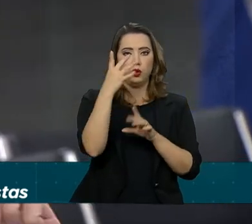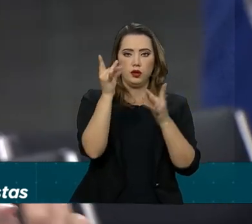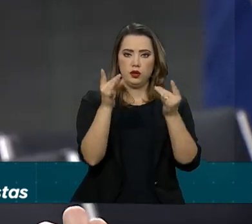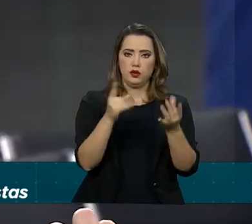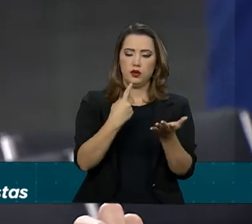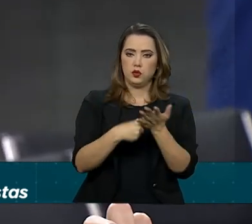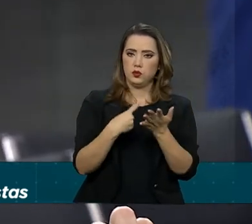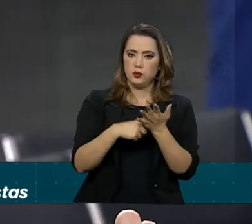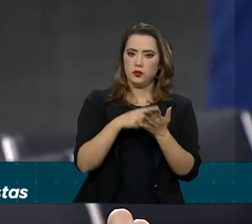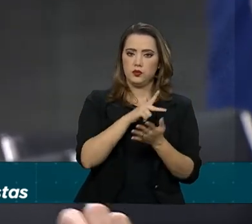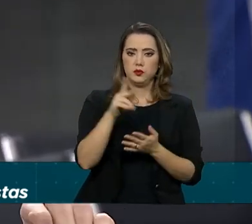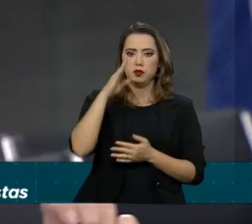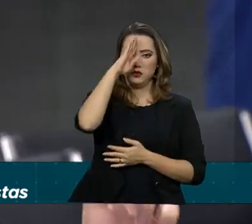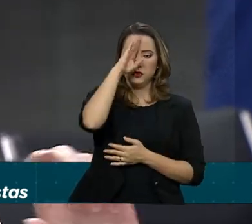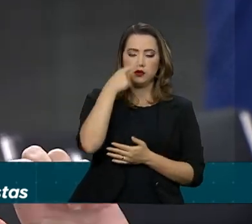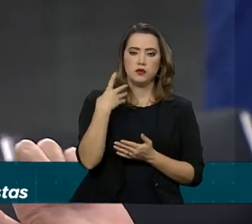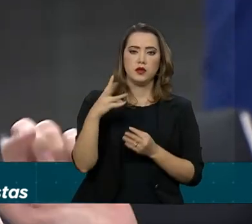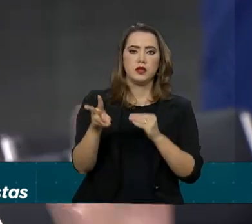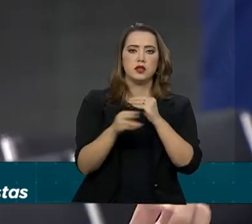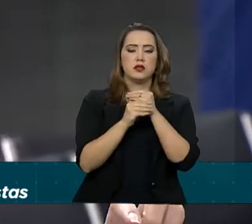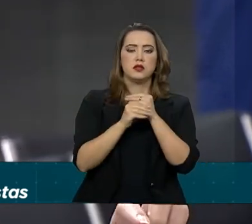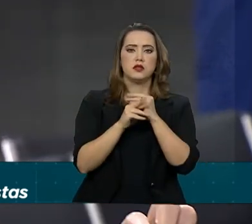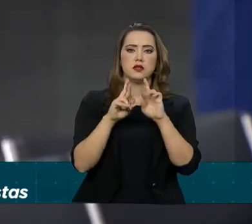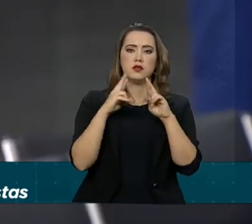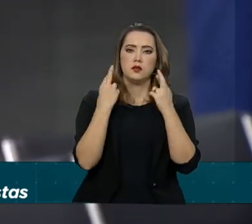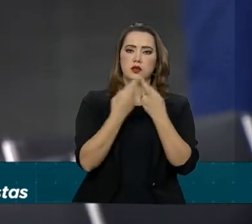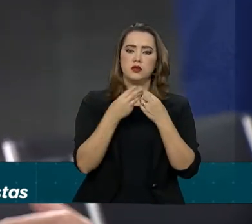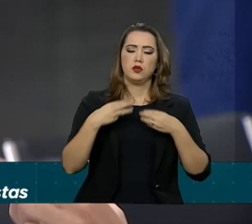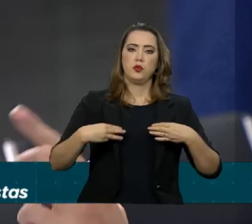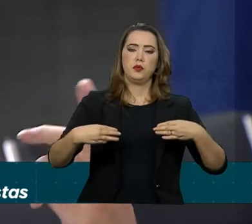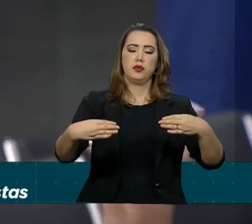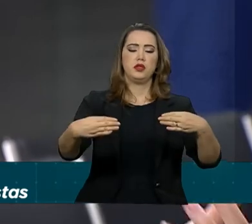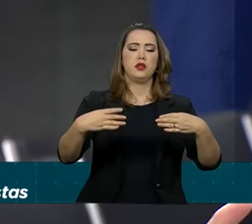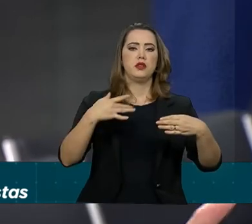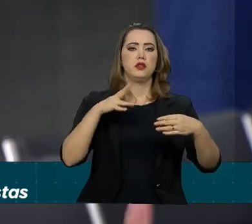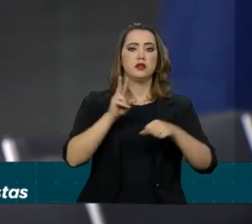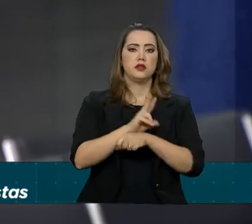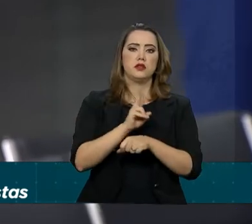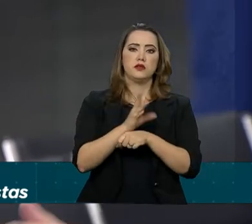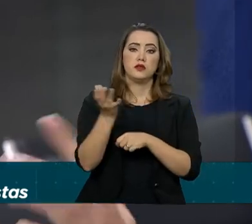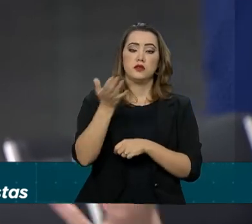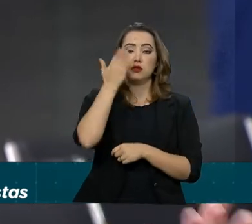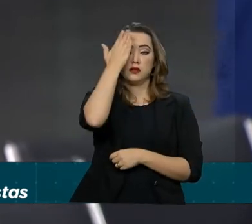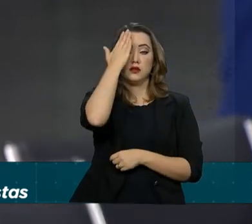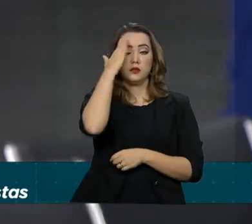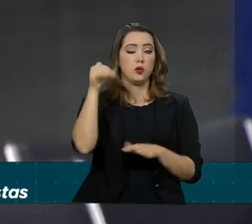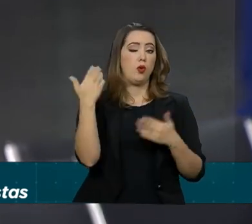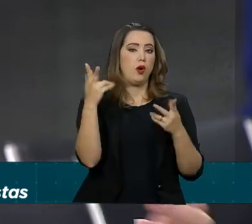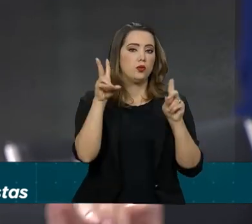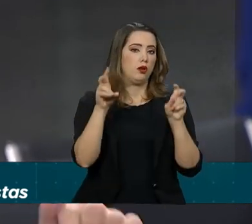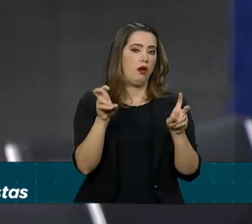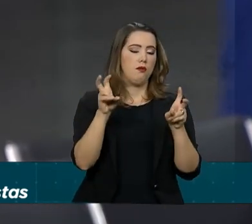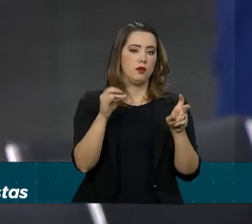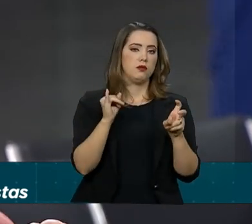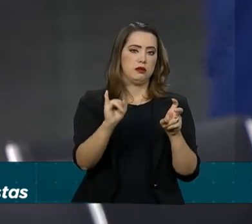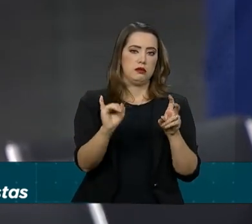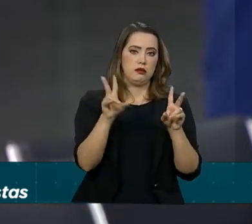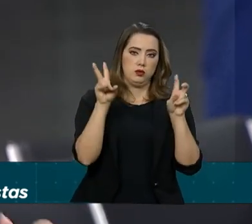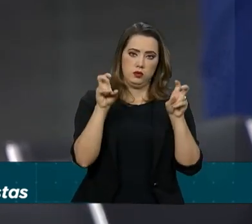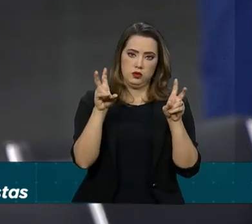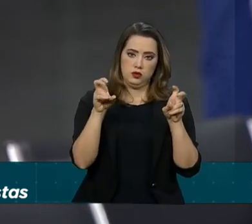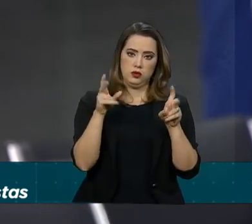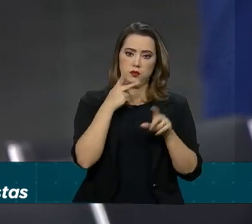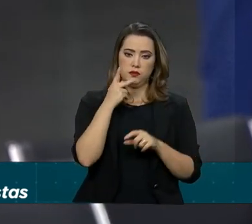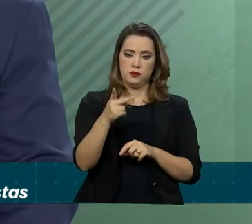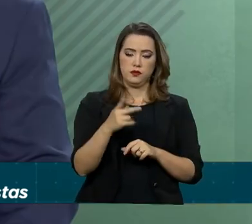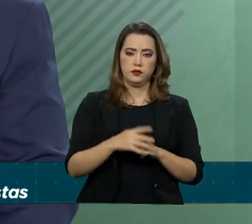acrescentada uma reunião com o ministro da Defesa. Eu queria saber se o senhor pode adiantar qual foi o assunto e se foi tratado o caso